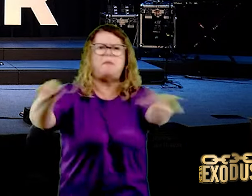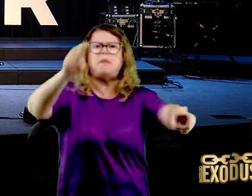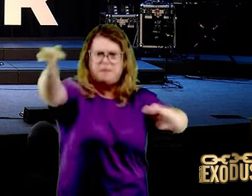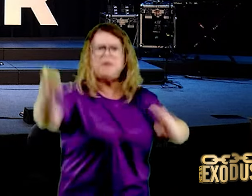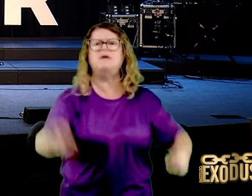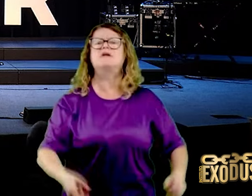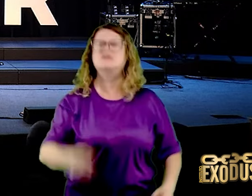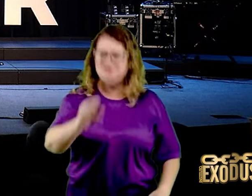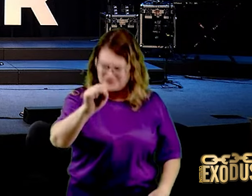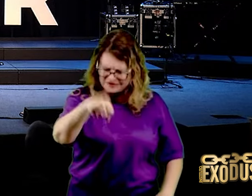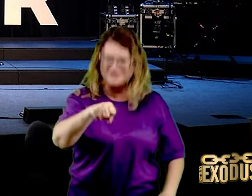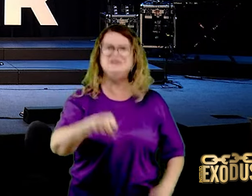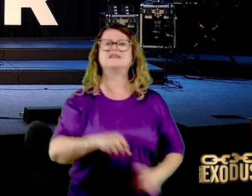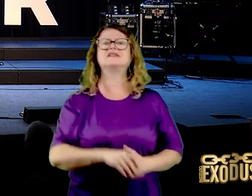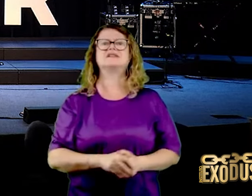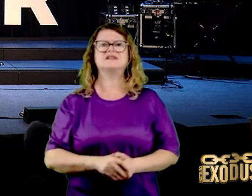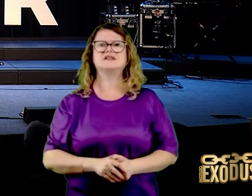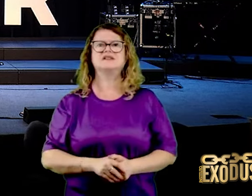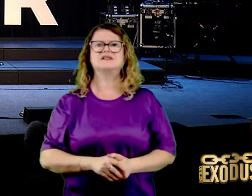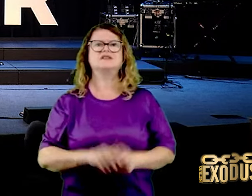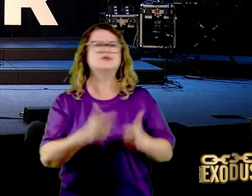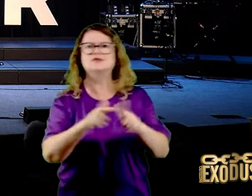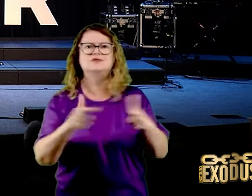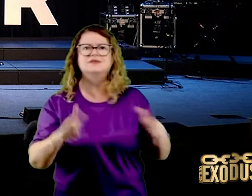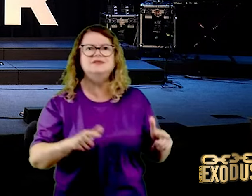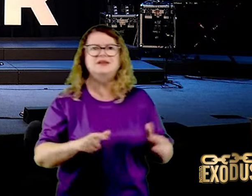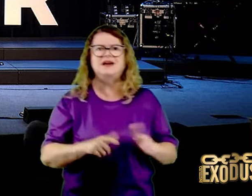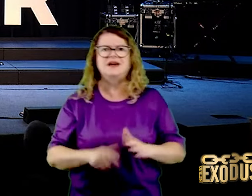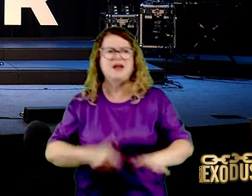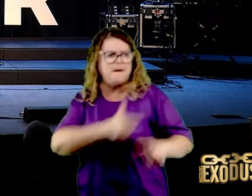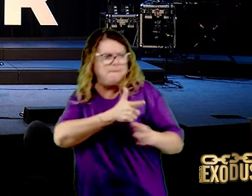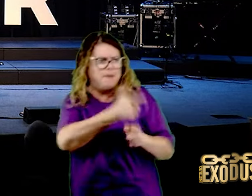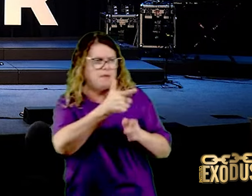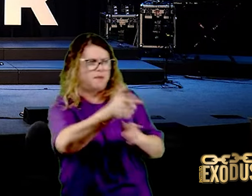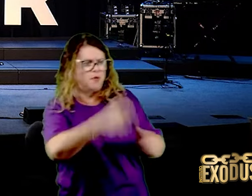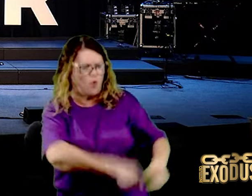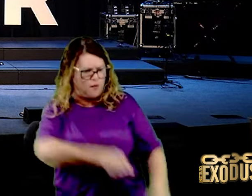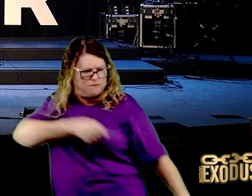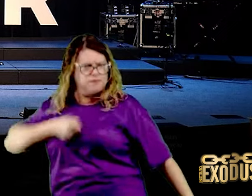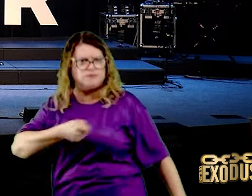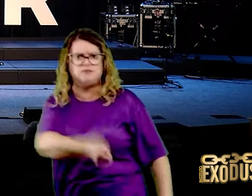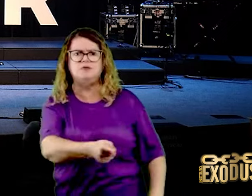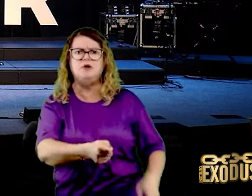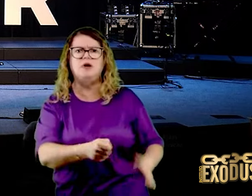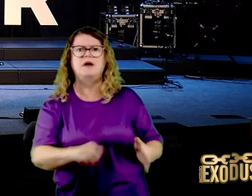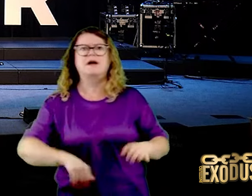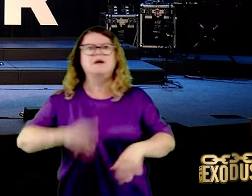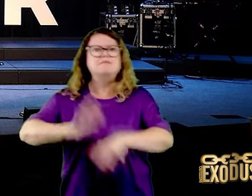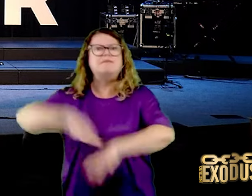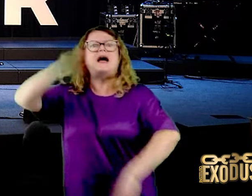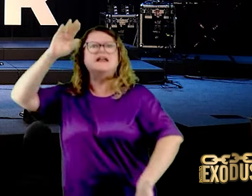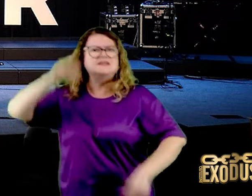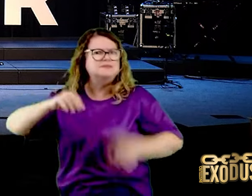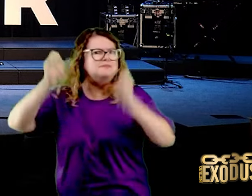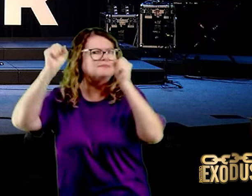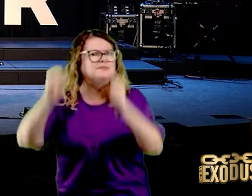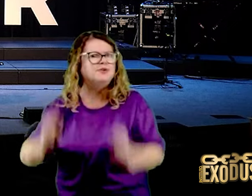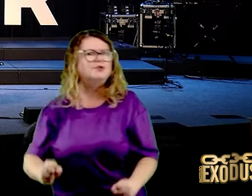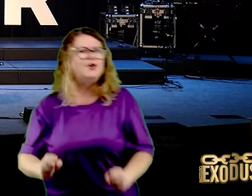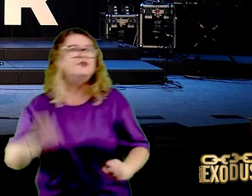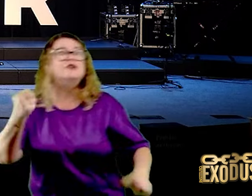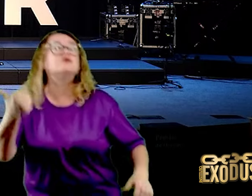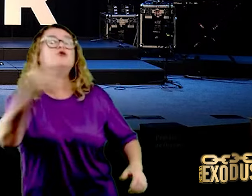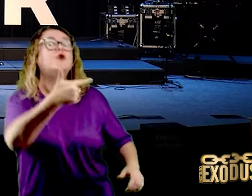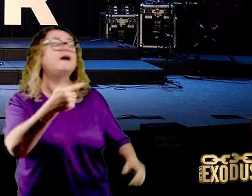nenhuma arma mais poderosa do que a palavra de Deus. Hebreus, capítulo